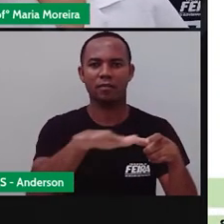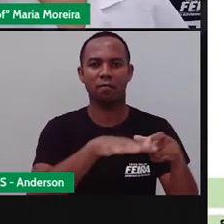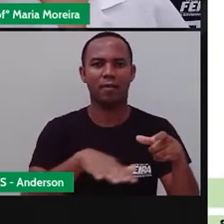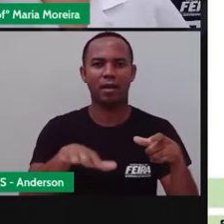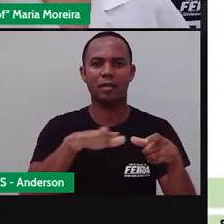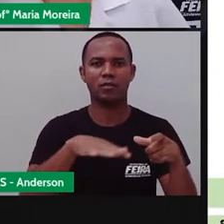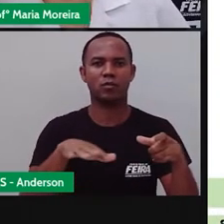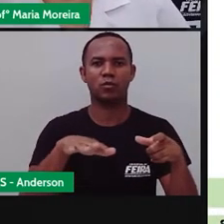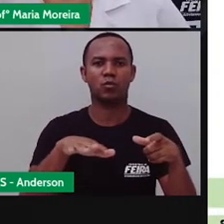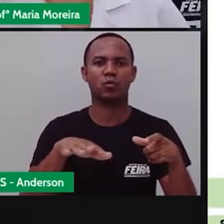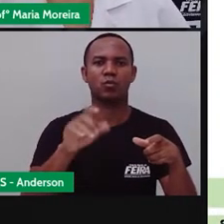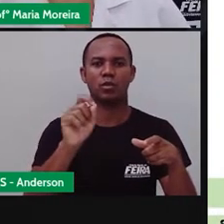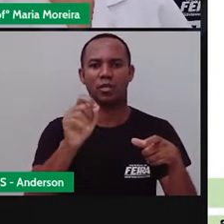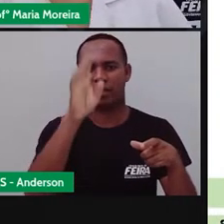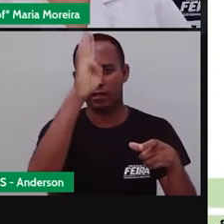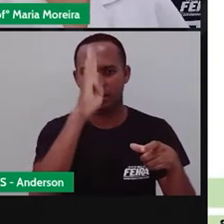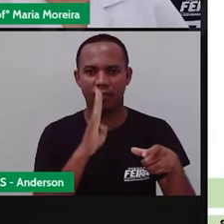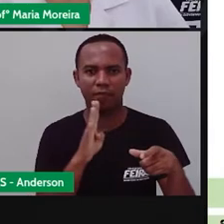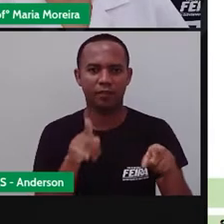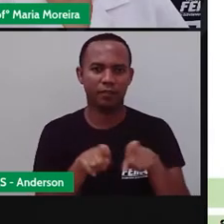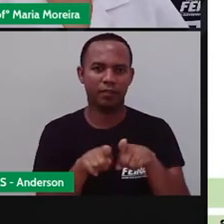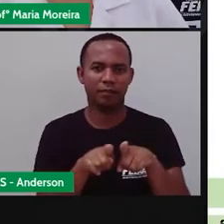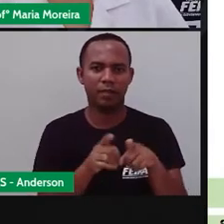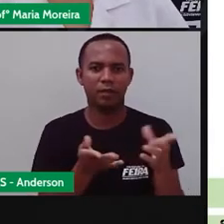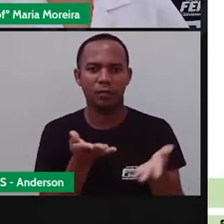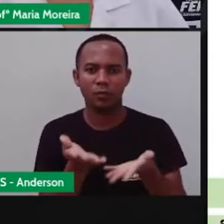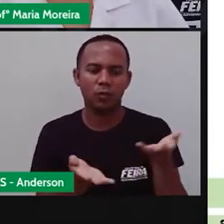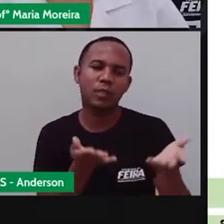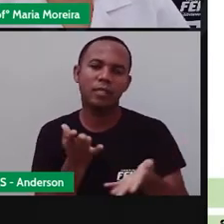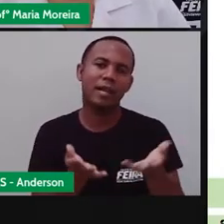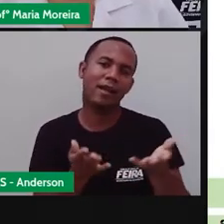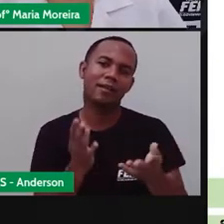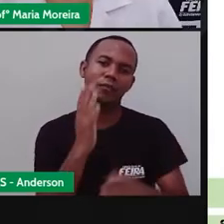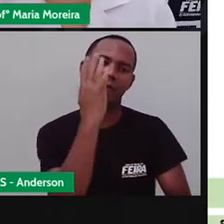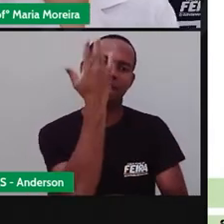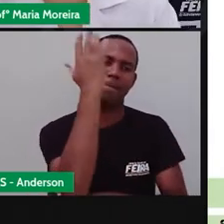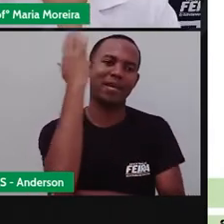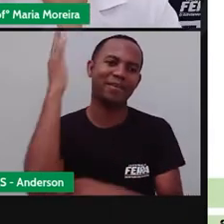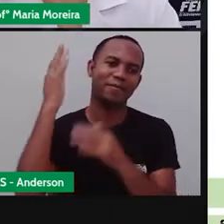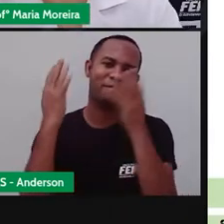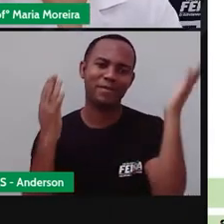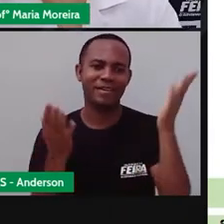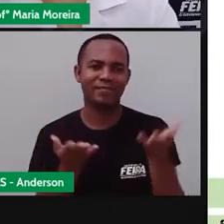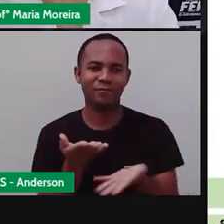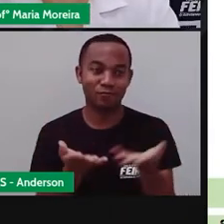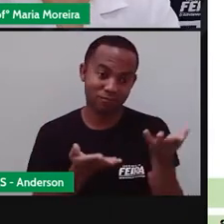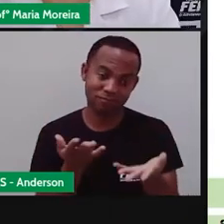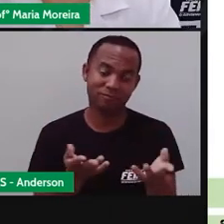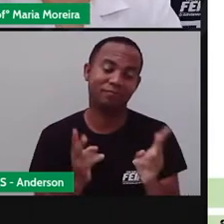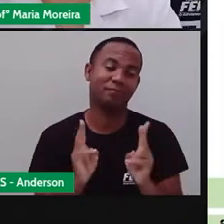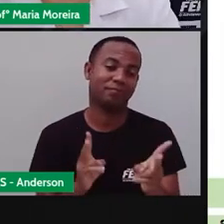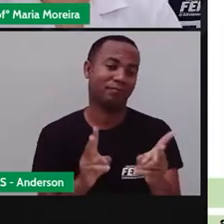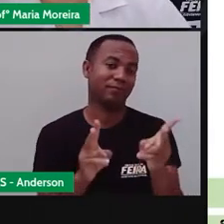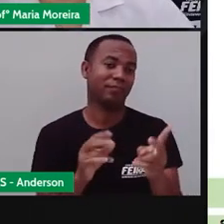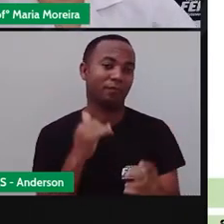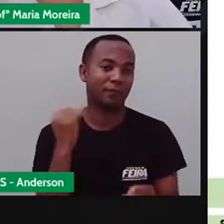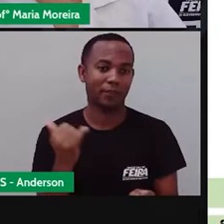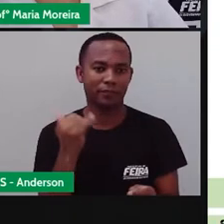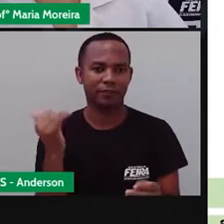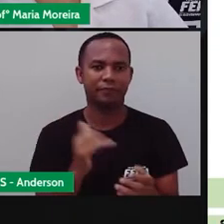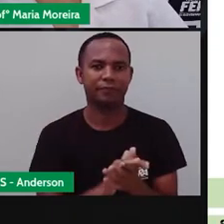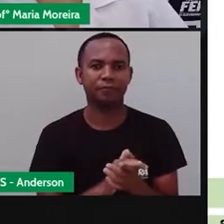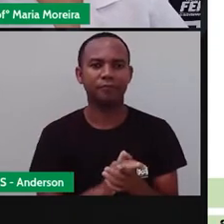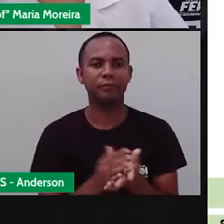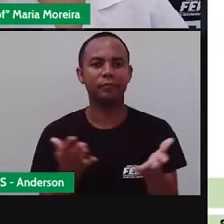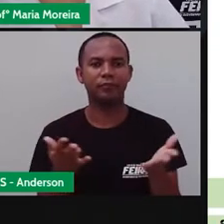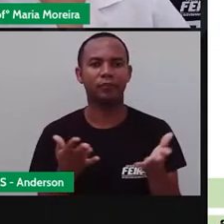do meio ambiente. Nossa aula de número 85, hoje, né? Dia 11 do mês 6 de